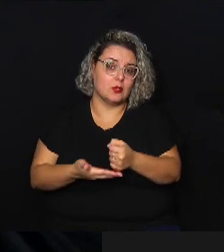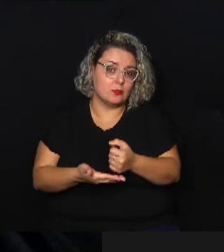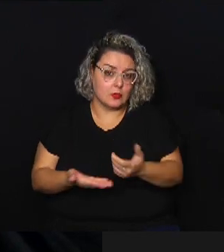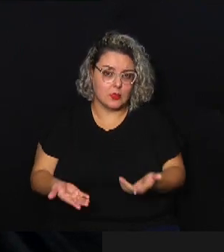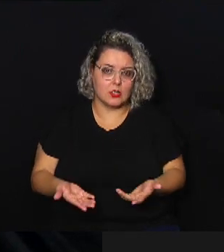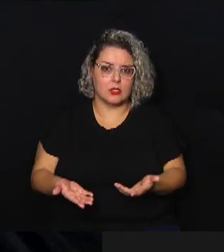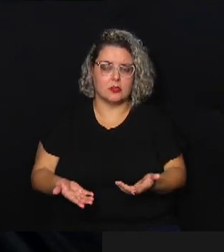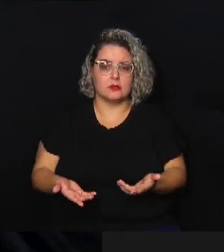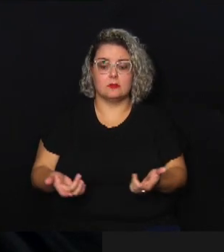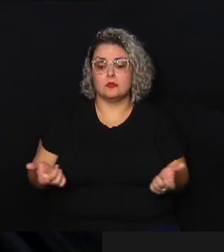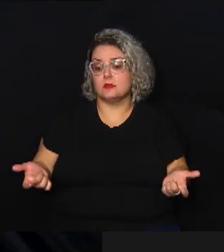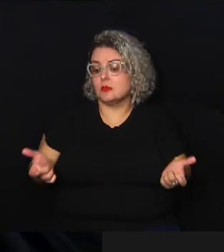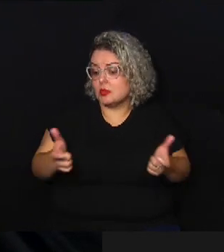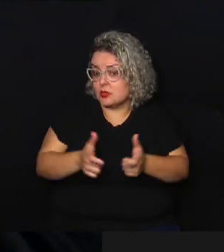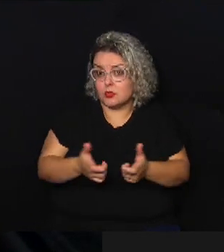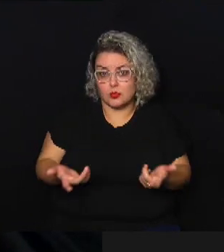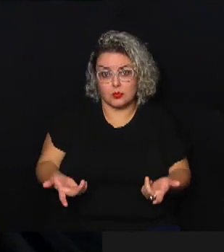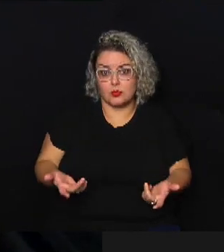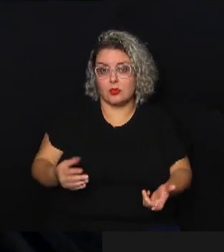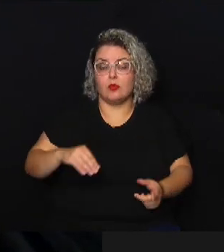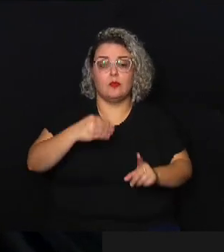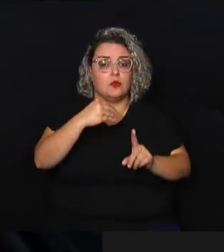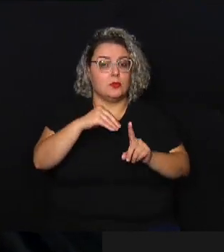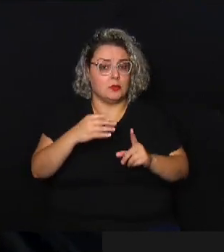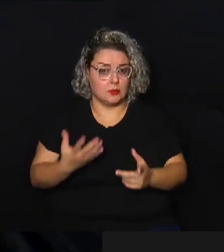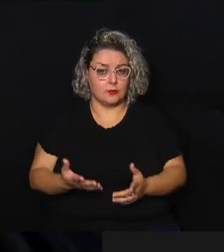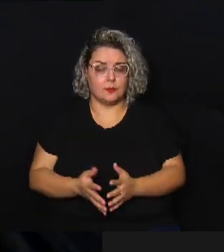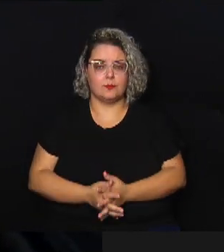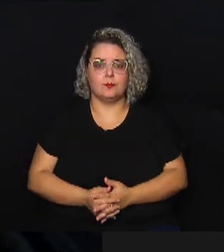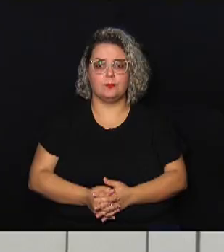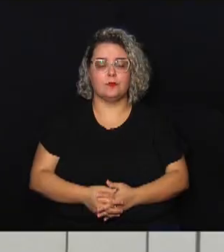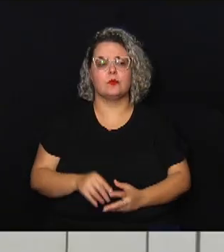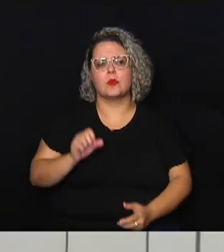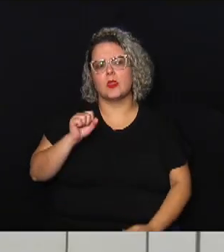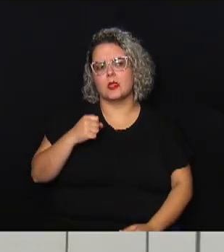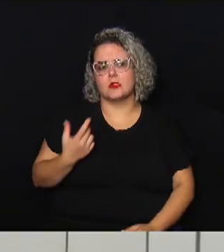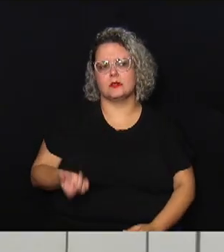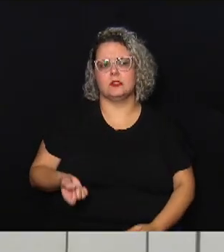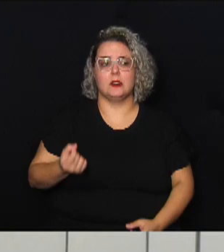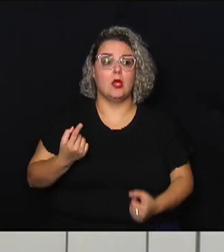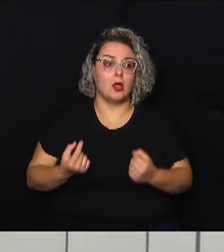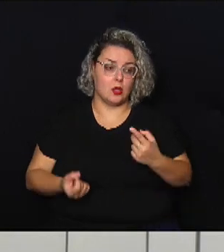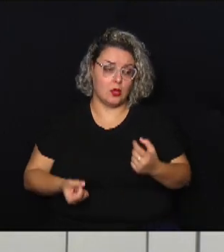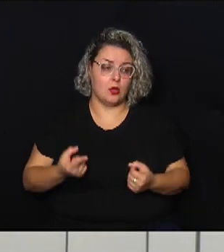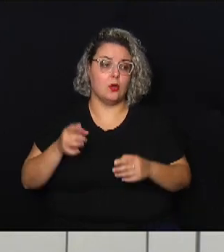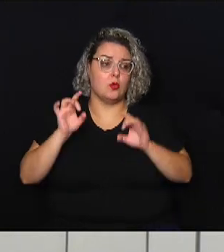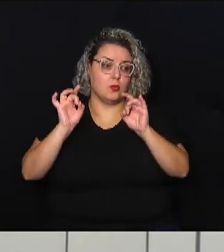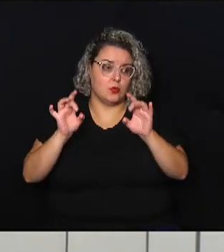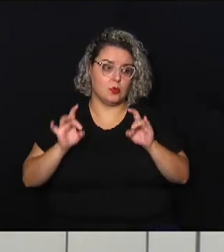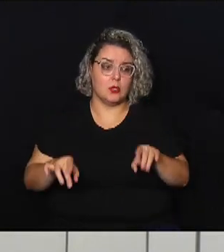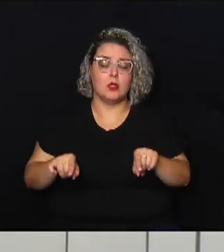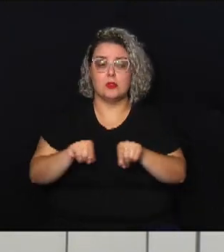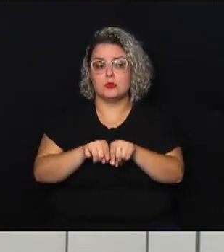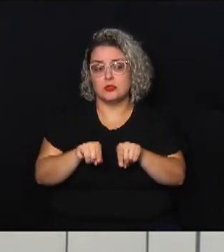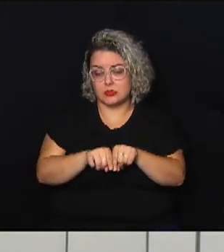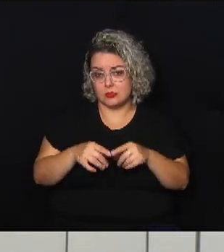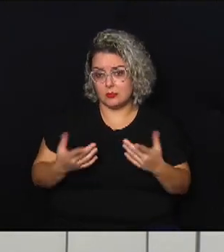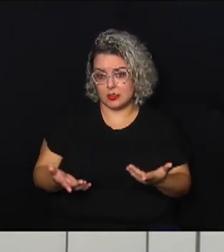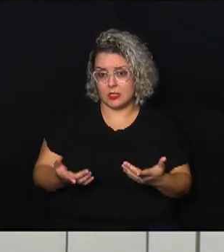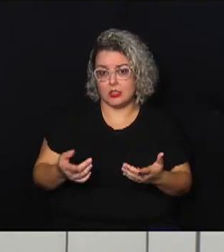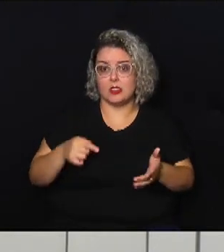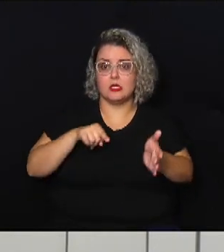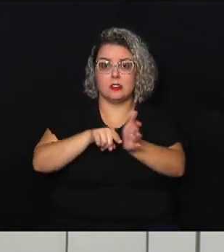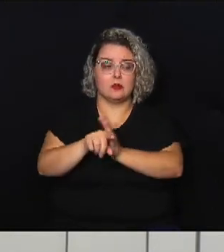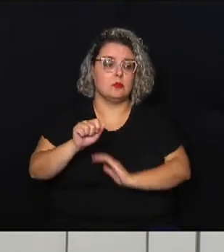reduzir a vulnerabilidade sim alguns especialistas inclusive essa pergunta